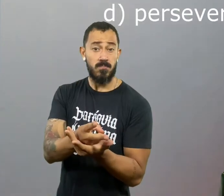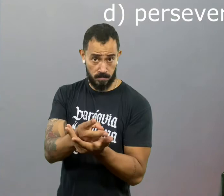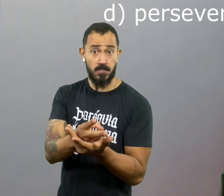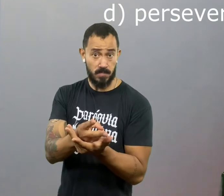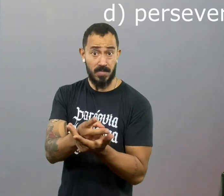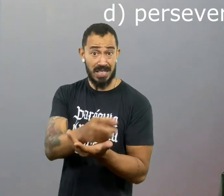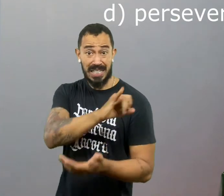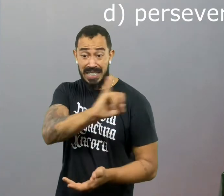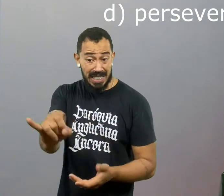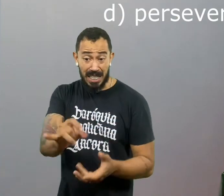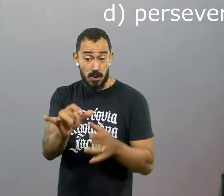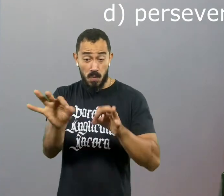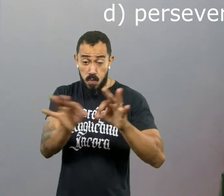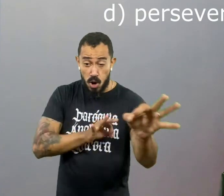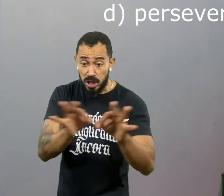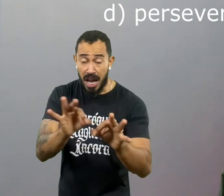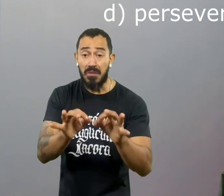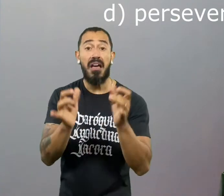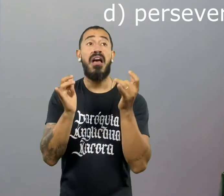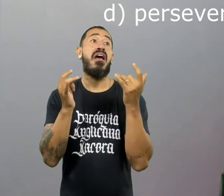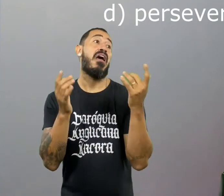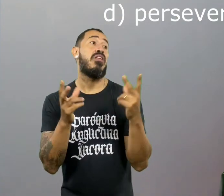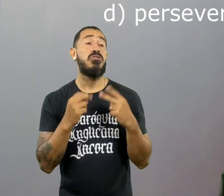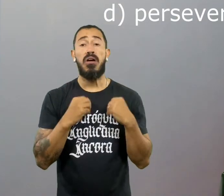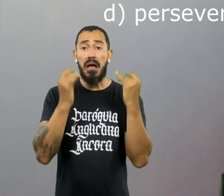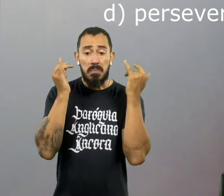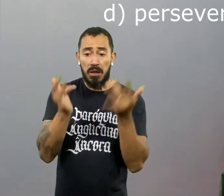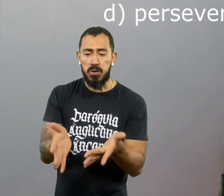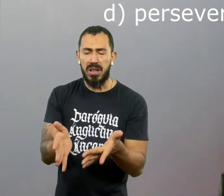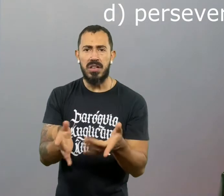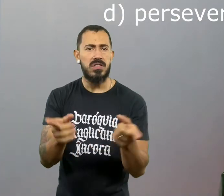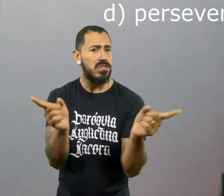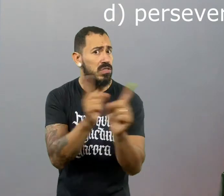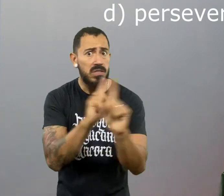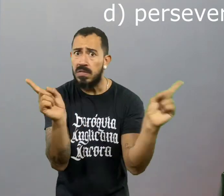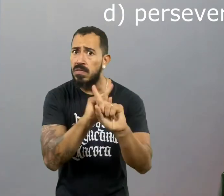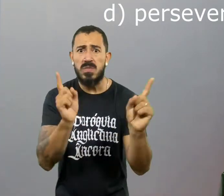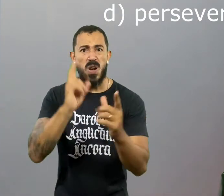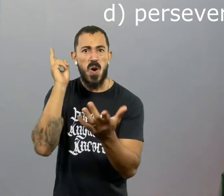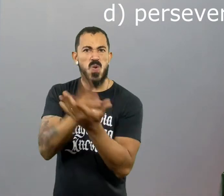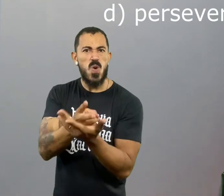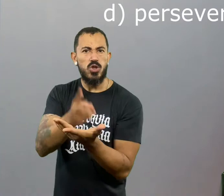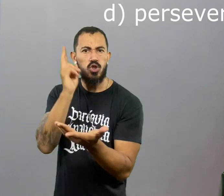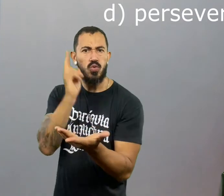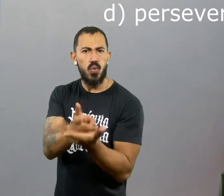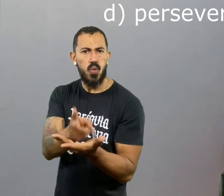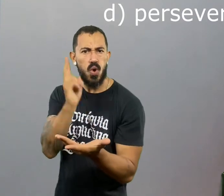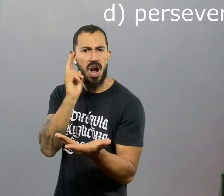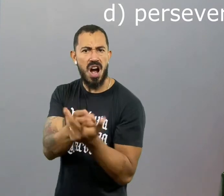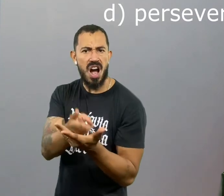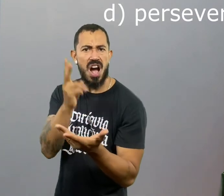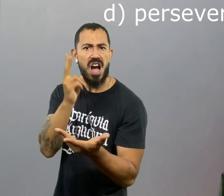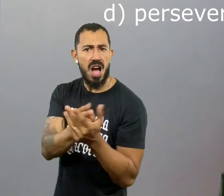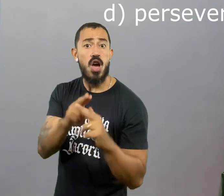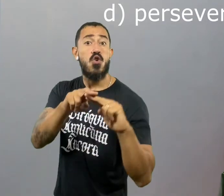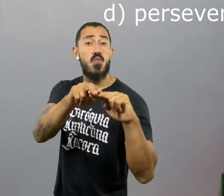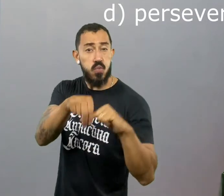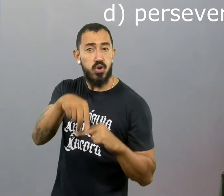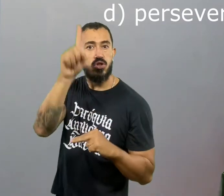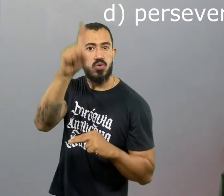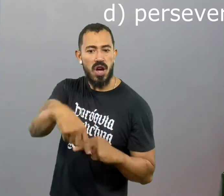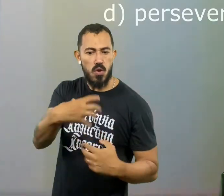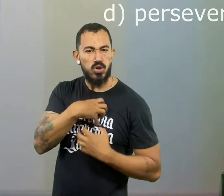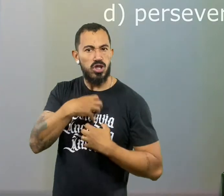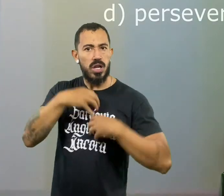decidiu se lançar no projeto, não o abandone. permaneça. Sabe? A prudência, ela é